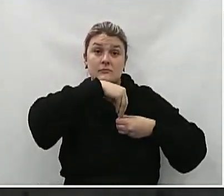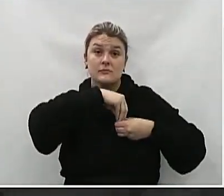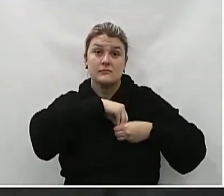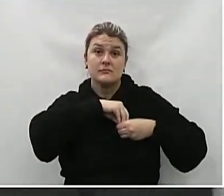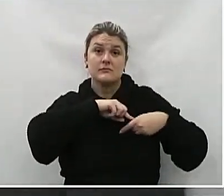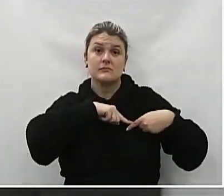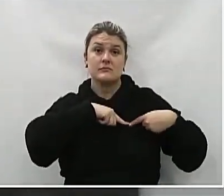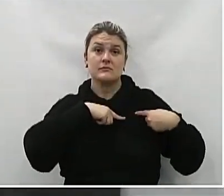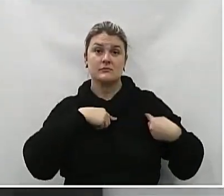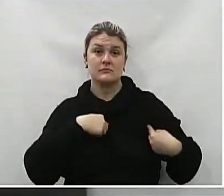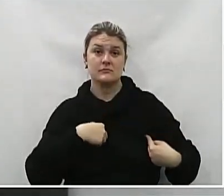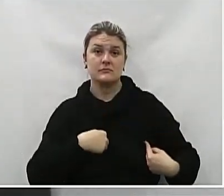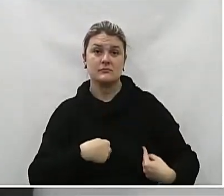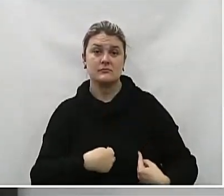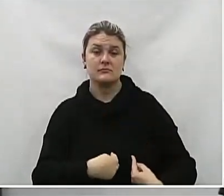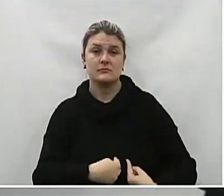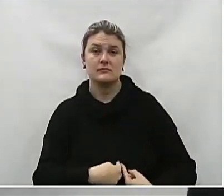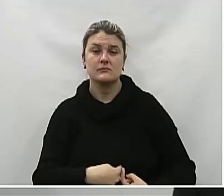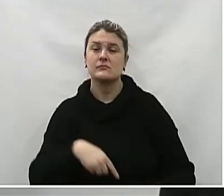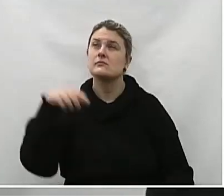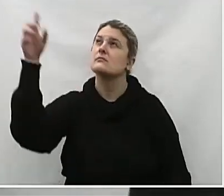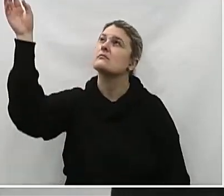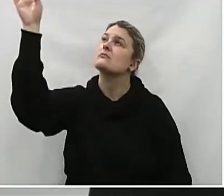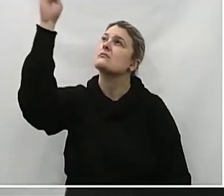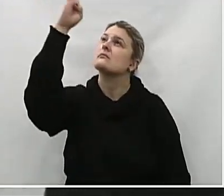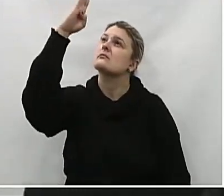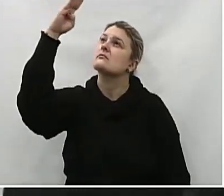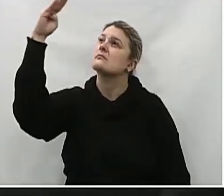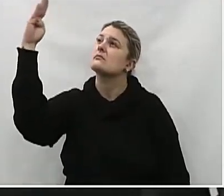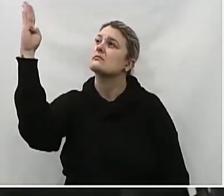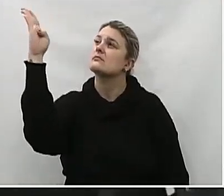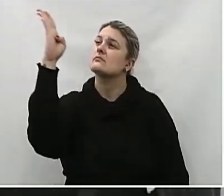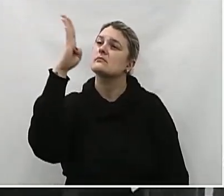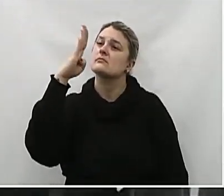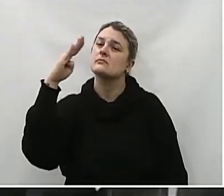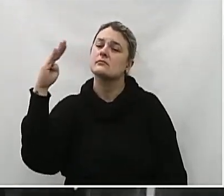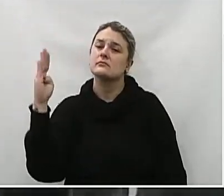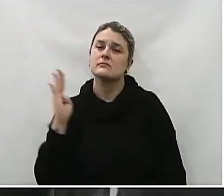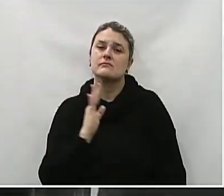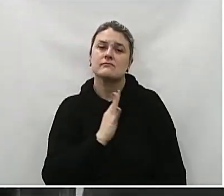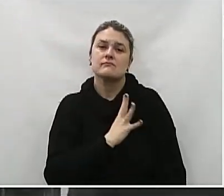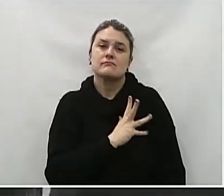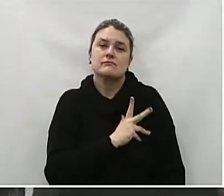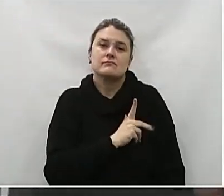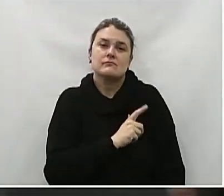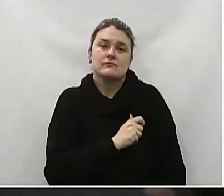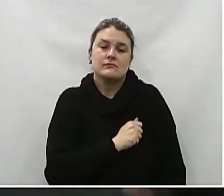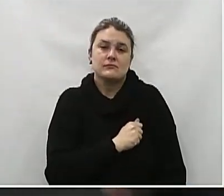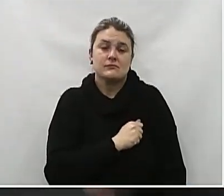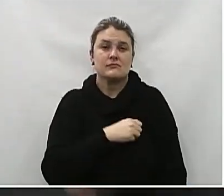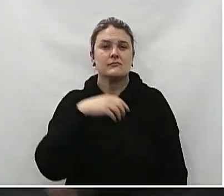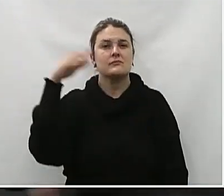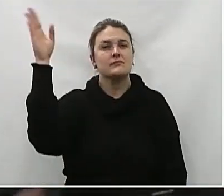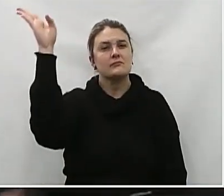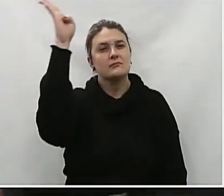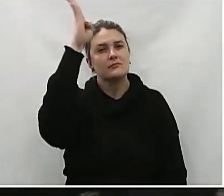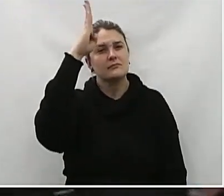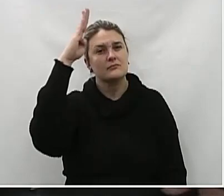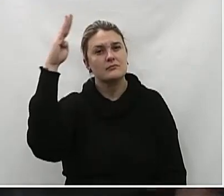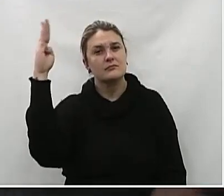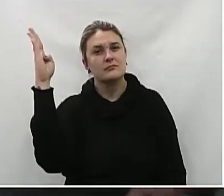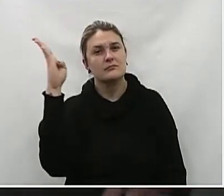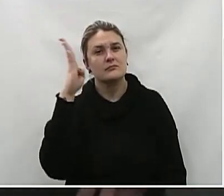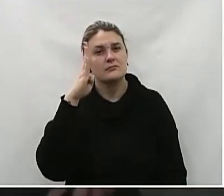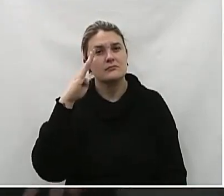vida, nossa vida no teu seio, mais amores Ó pátria amada, toda a terra, salve o